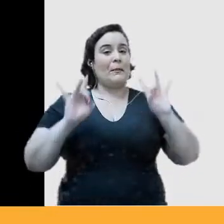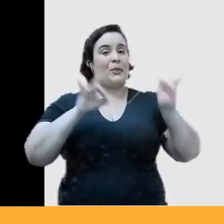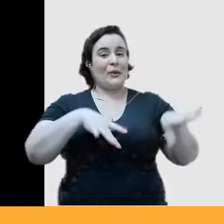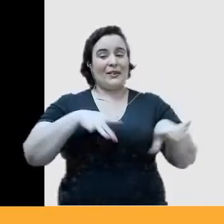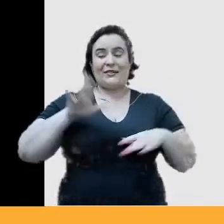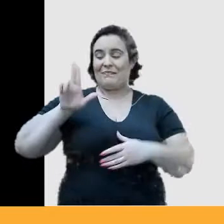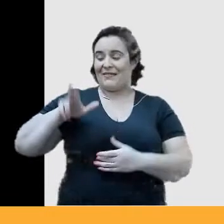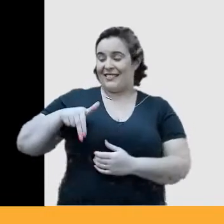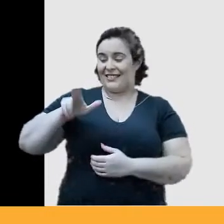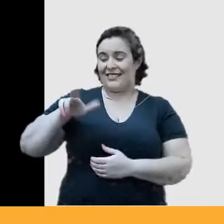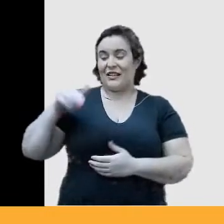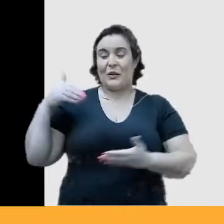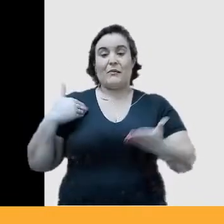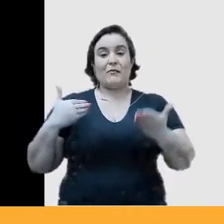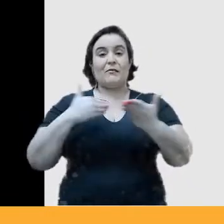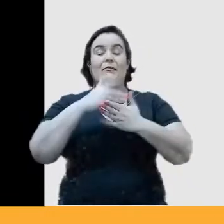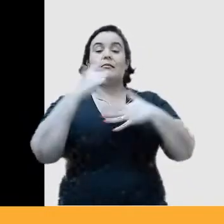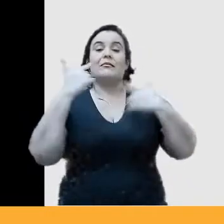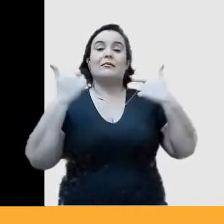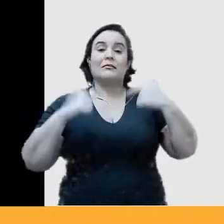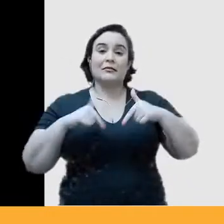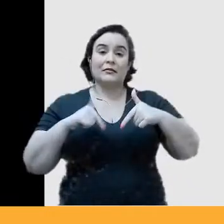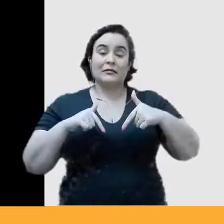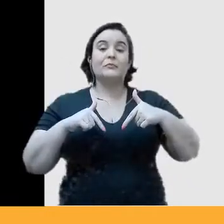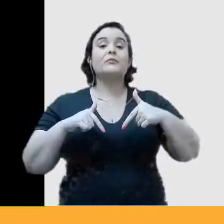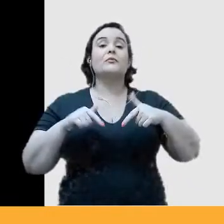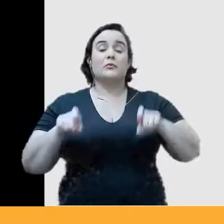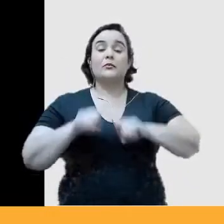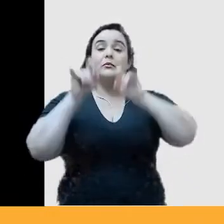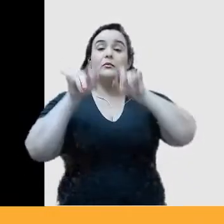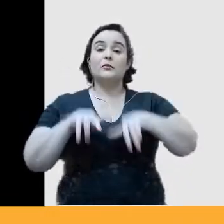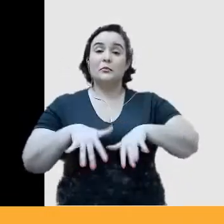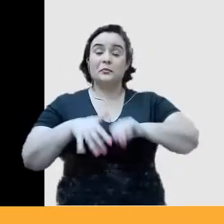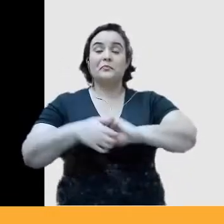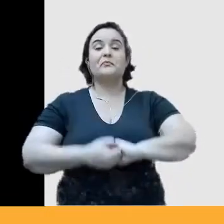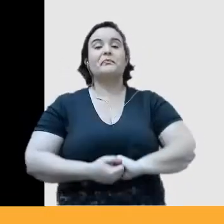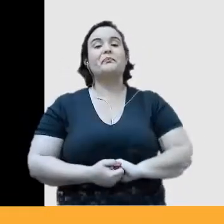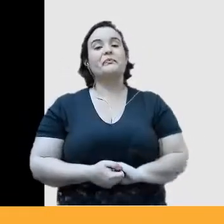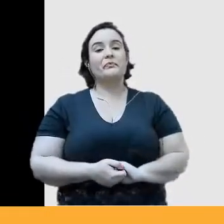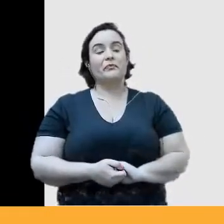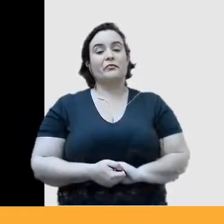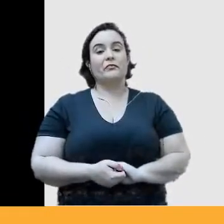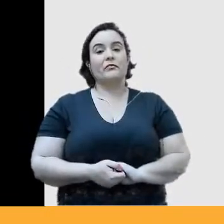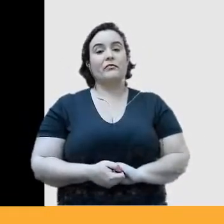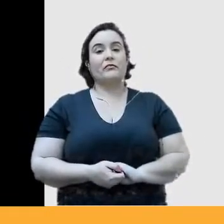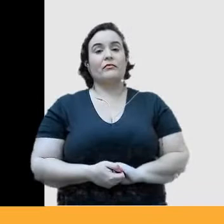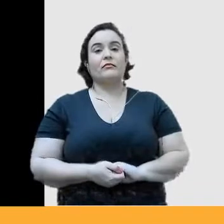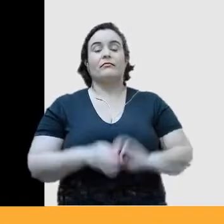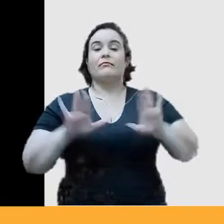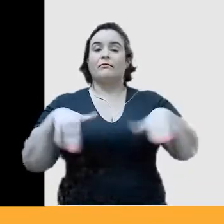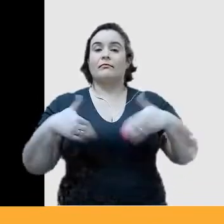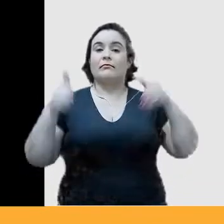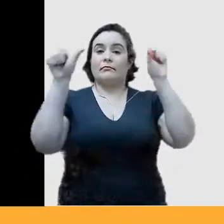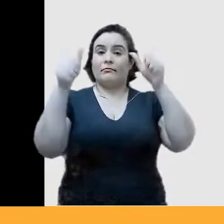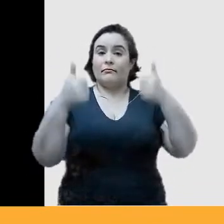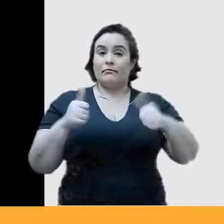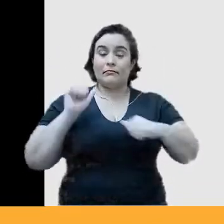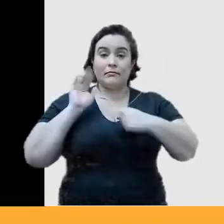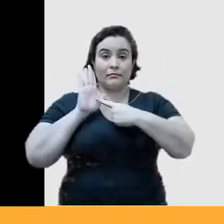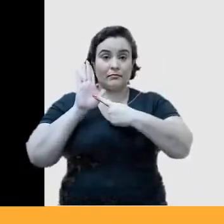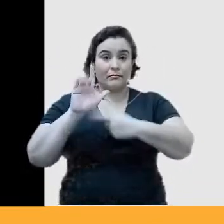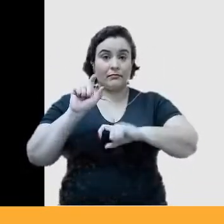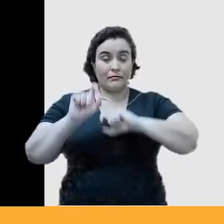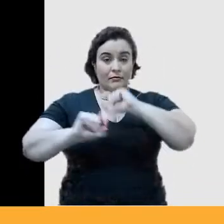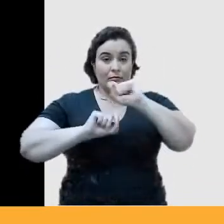e comecei a trabalhar com a informática. Então, essa imagem mostra um pouco